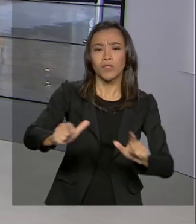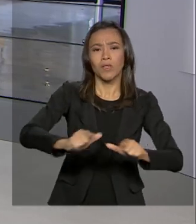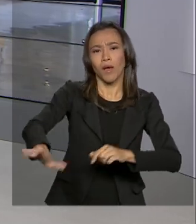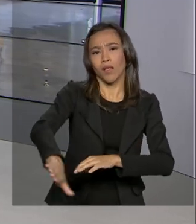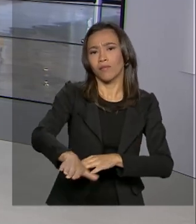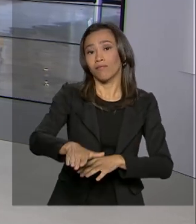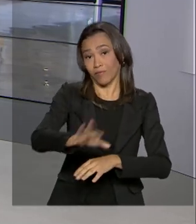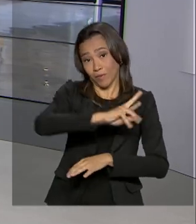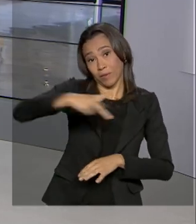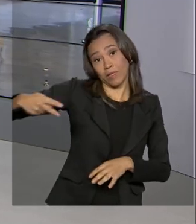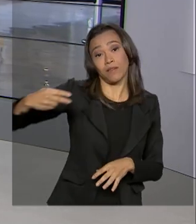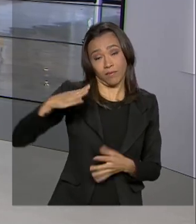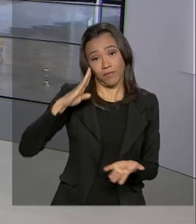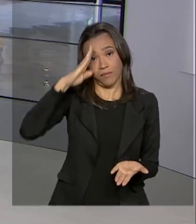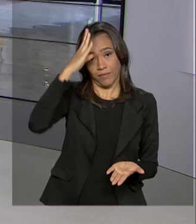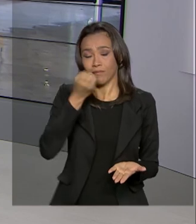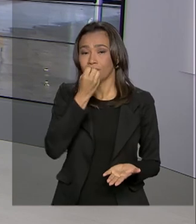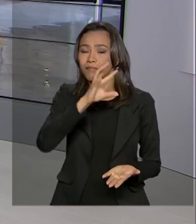Bom dia, Lu.